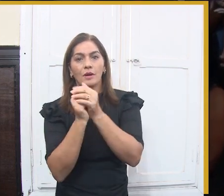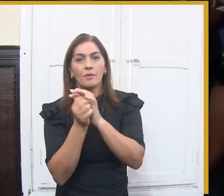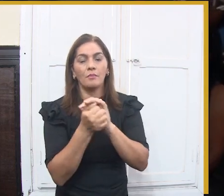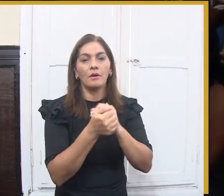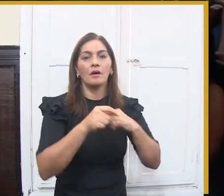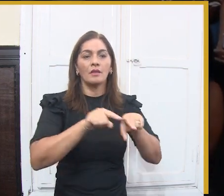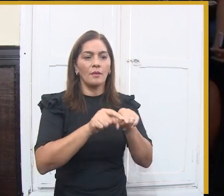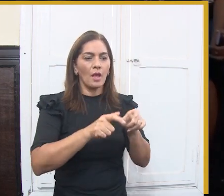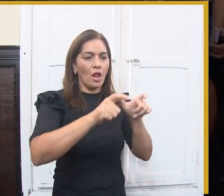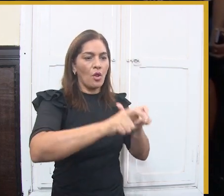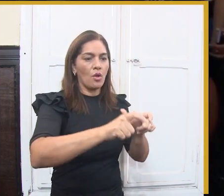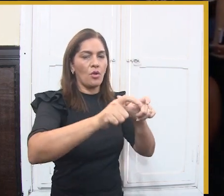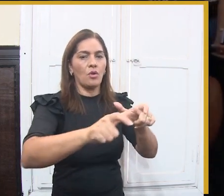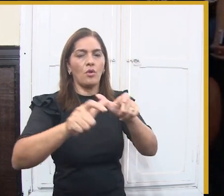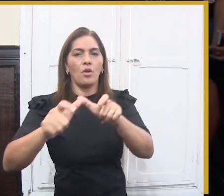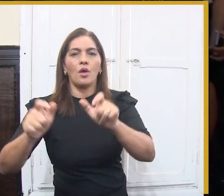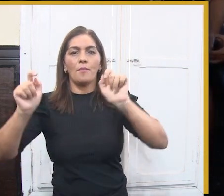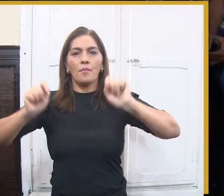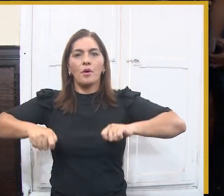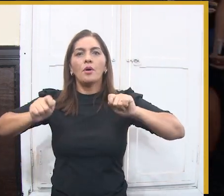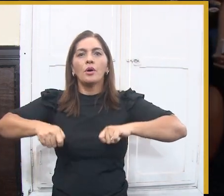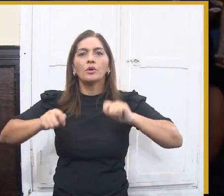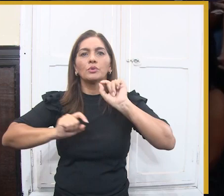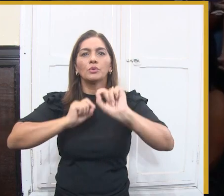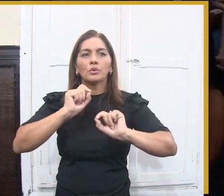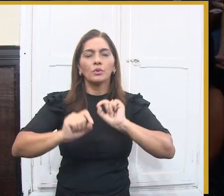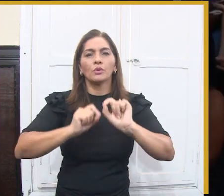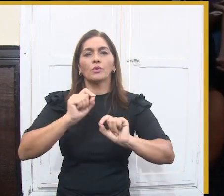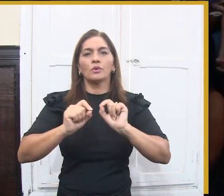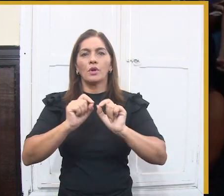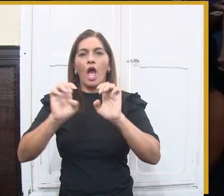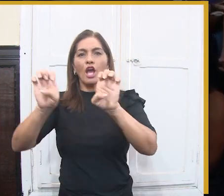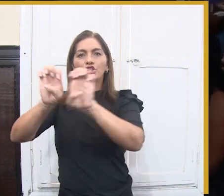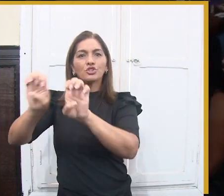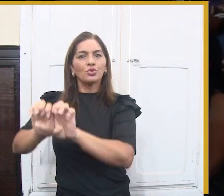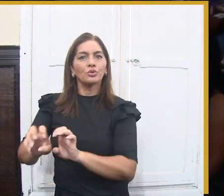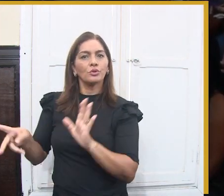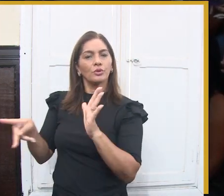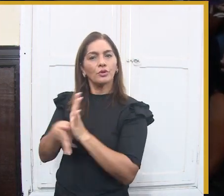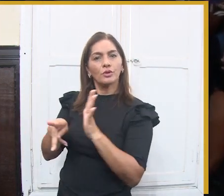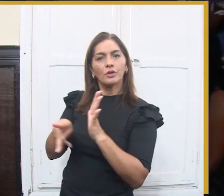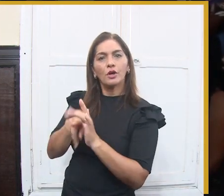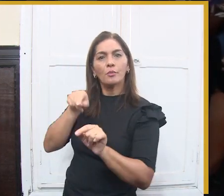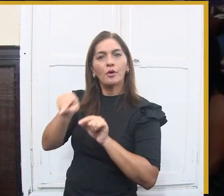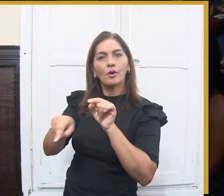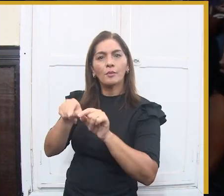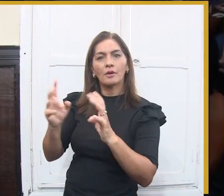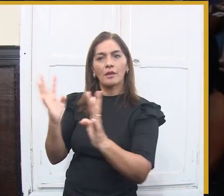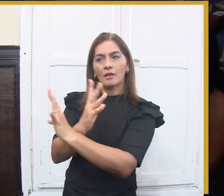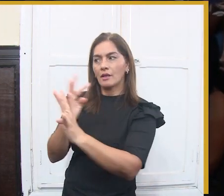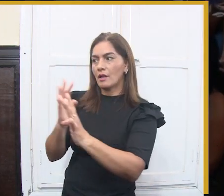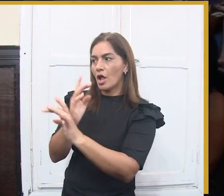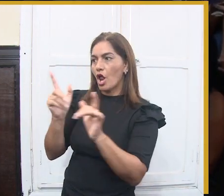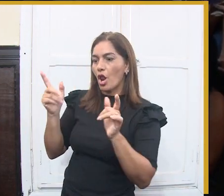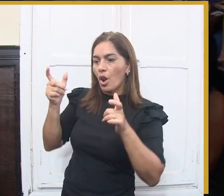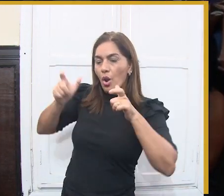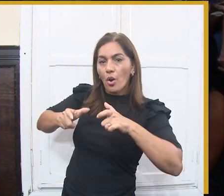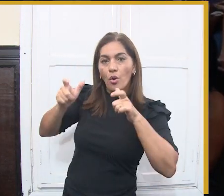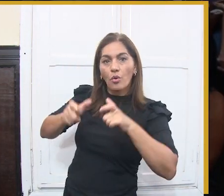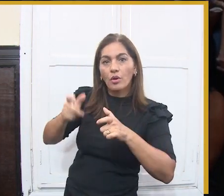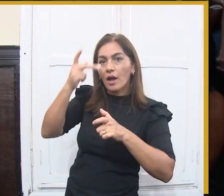salão de artesanato, então além de nós teremos um salão de artesanato próprio para os nossos artistas da vila do artesão